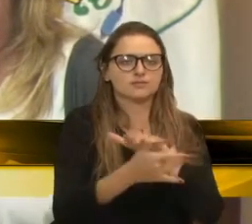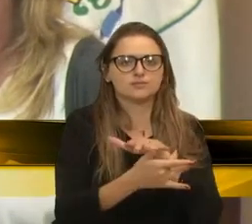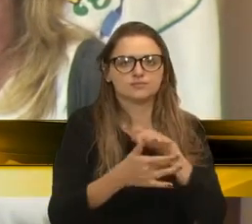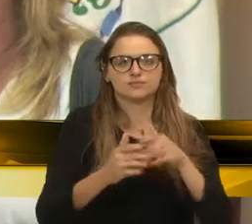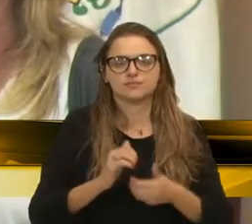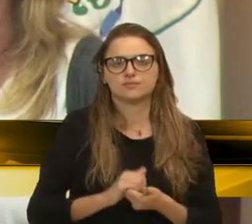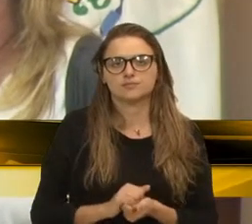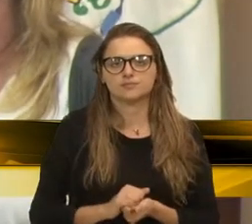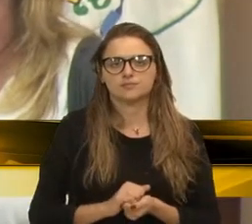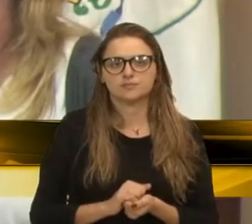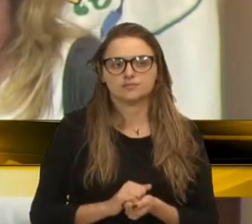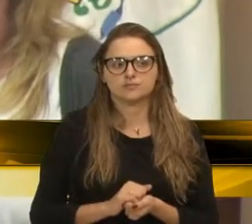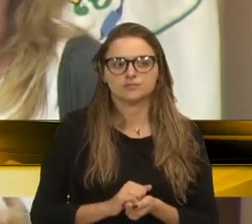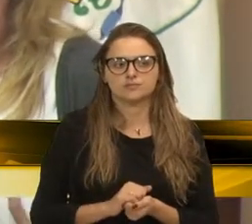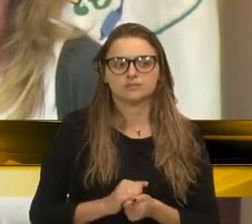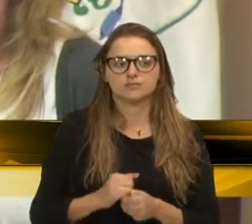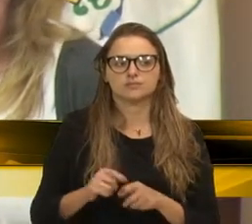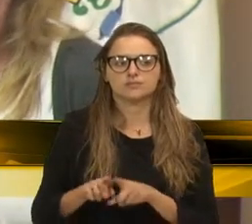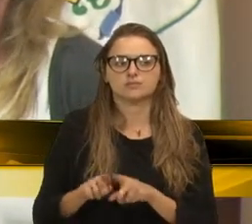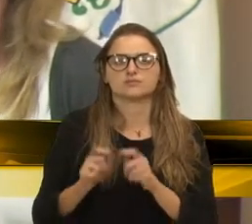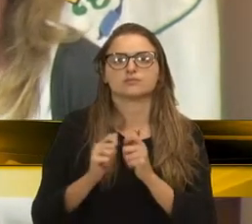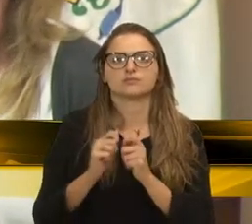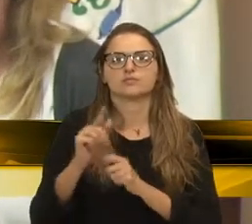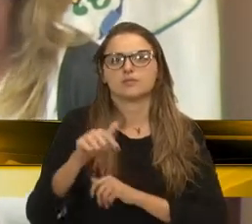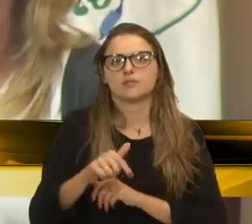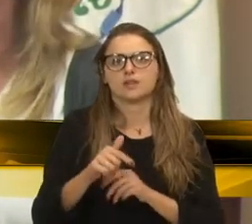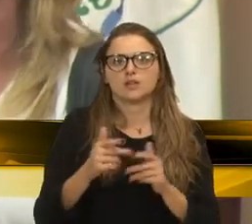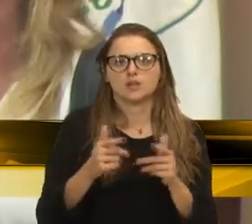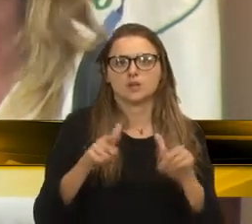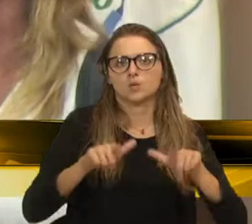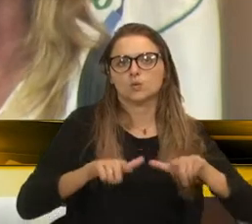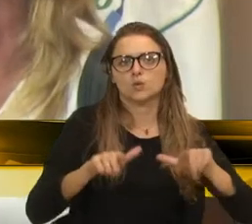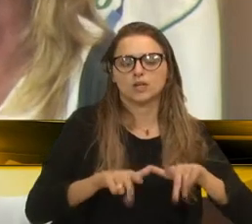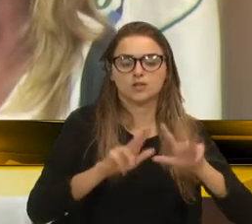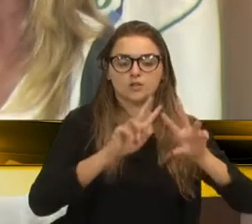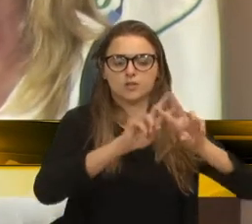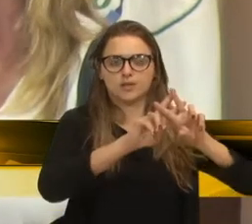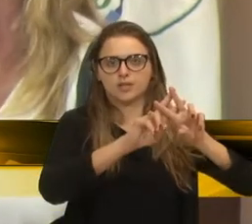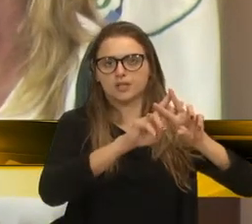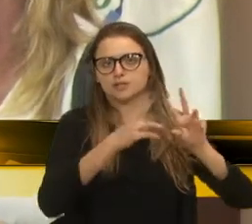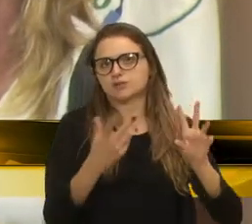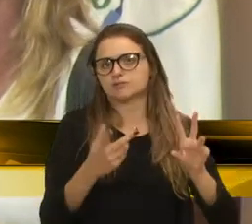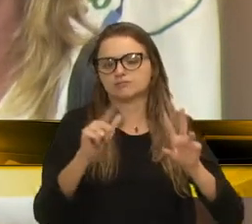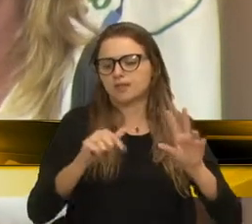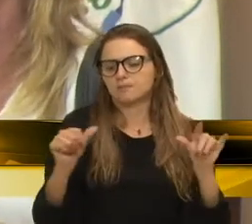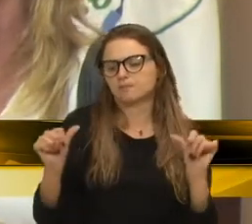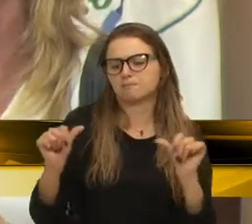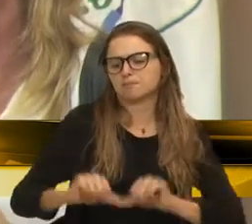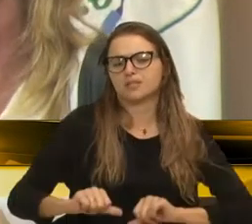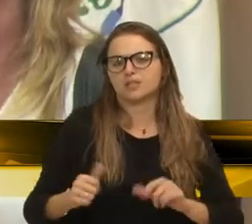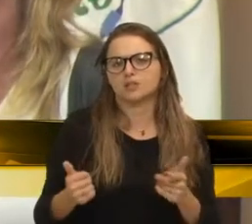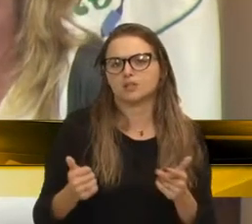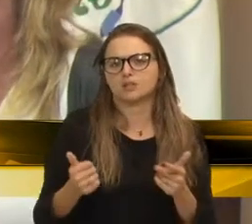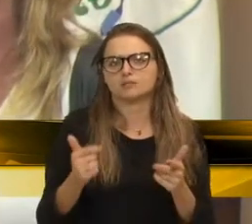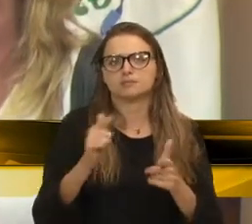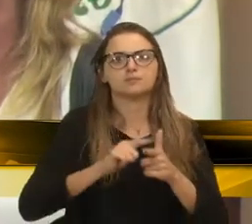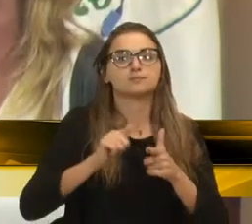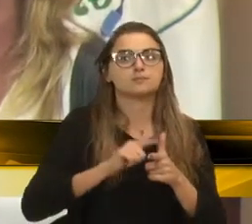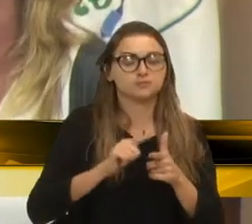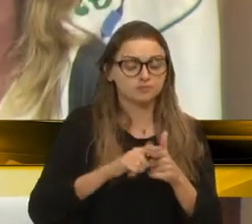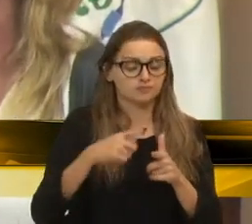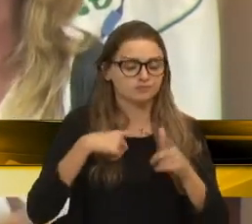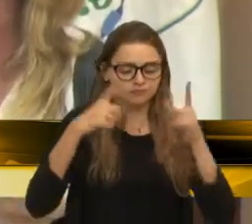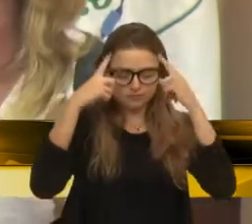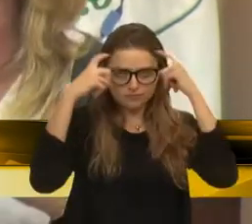que o sistema carcerário é uma das piores causas da